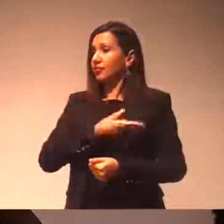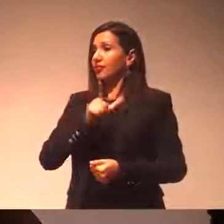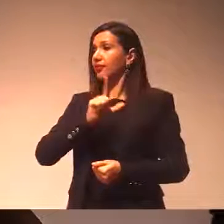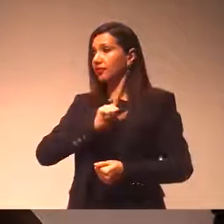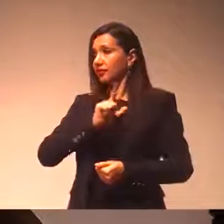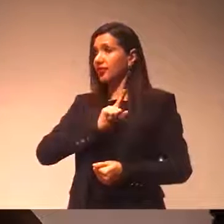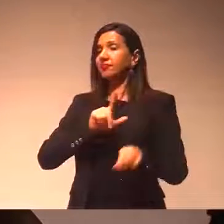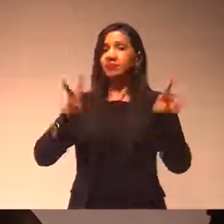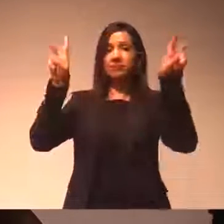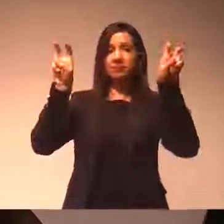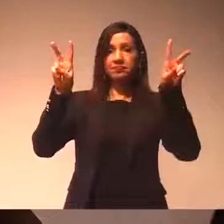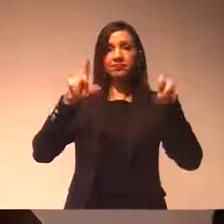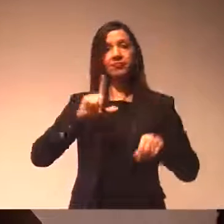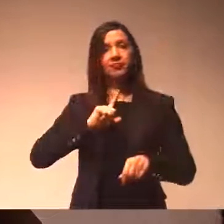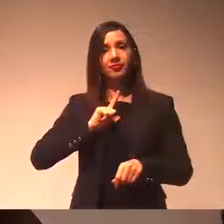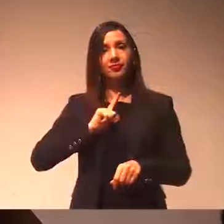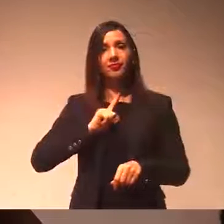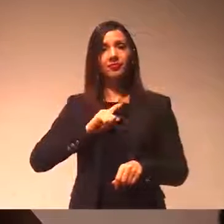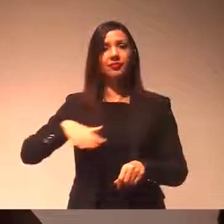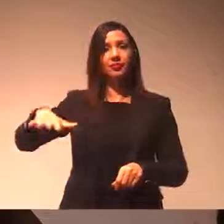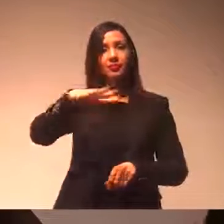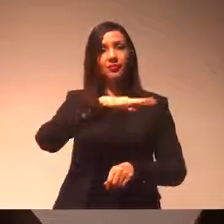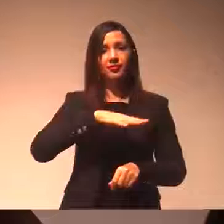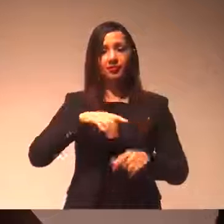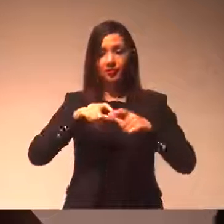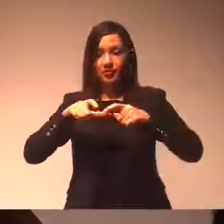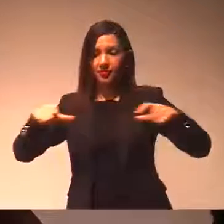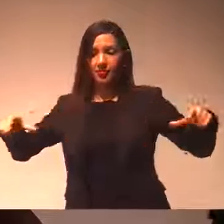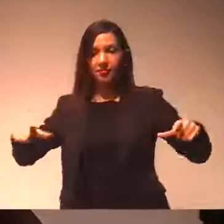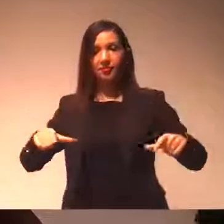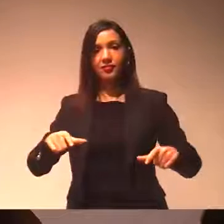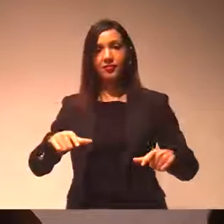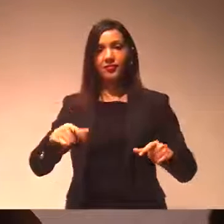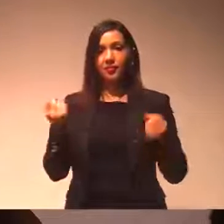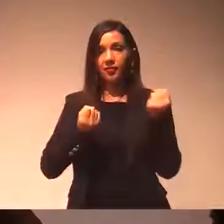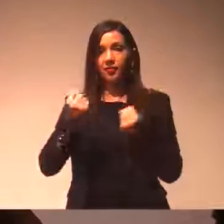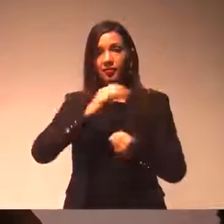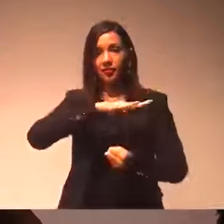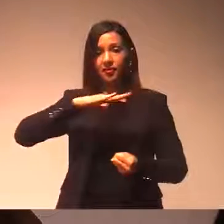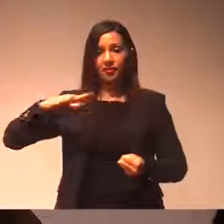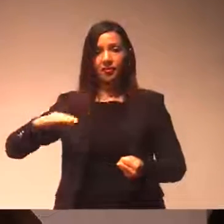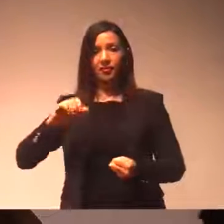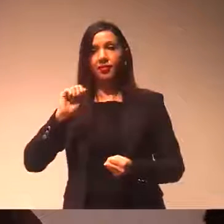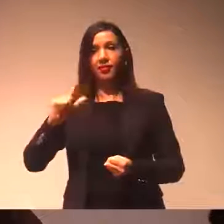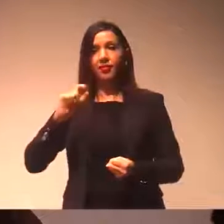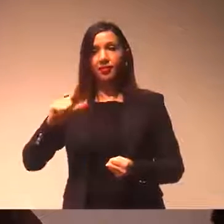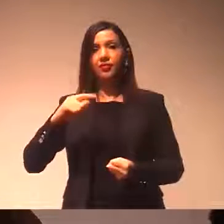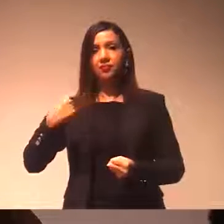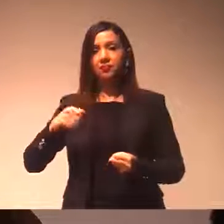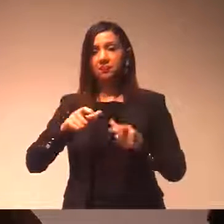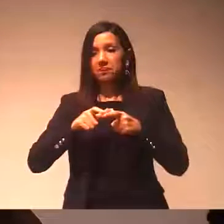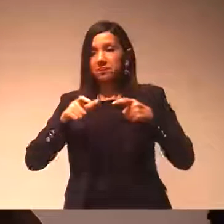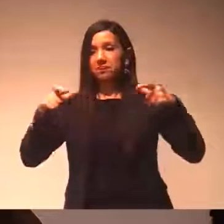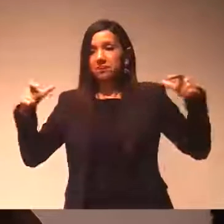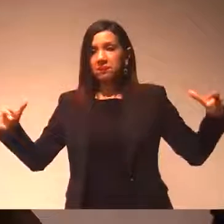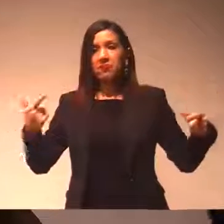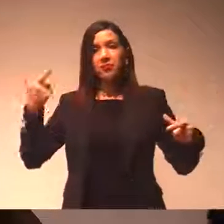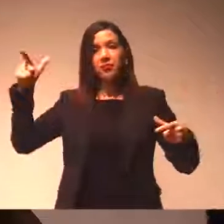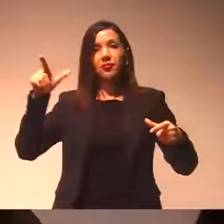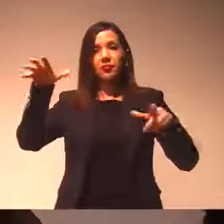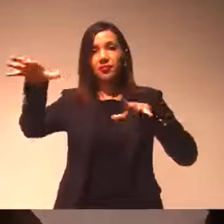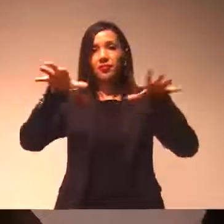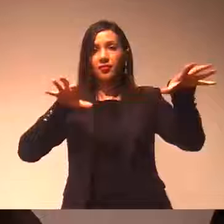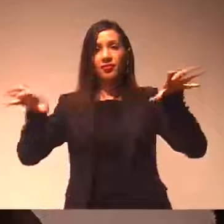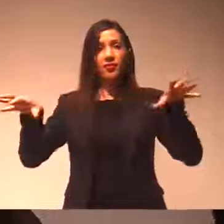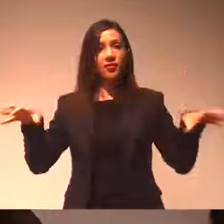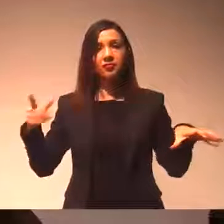por exemplo, essa questão da zona azul, que é muito crítica, que a gente sabe que do jeito que está não dá para funcionar, que precisa ser ampliada para outras regiões, onde não